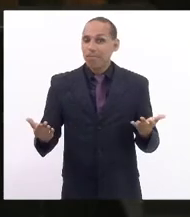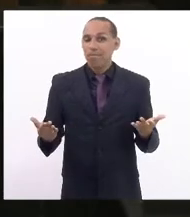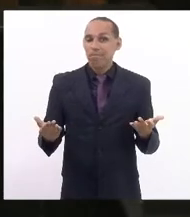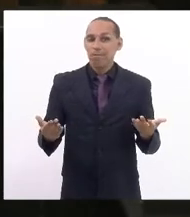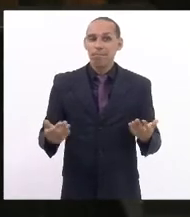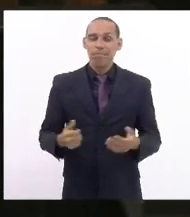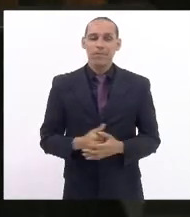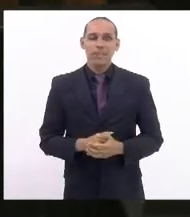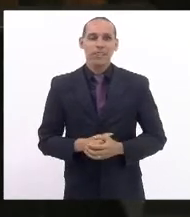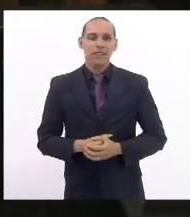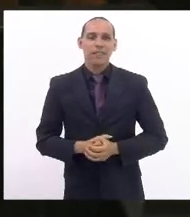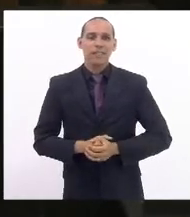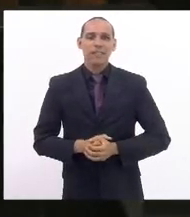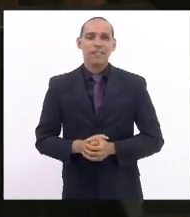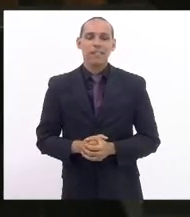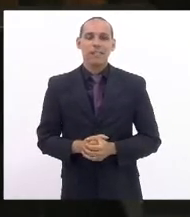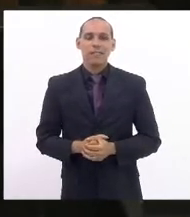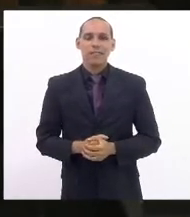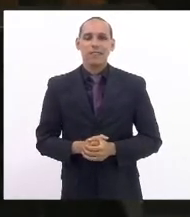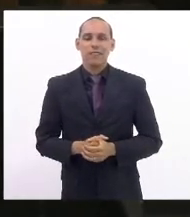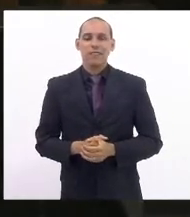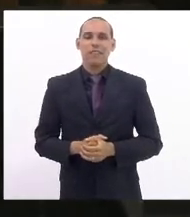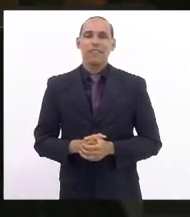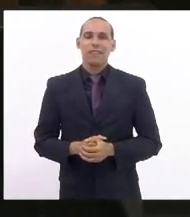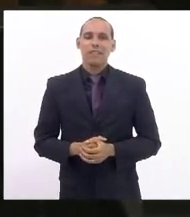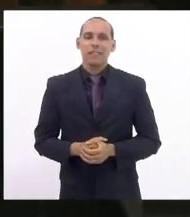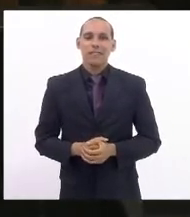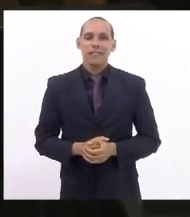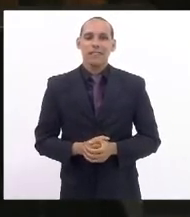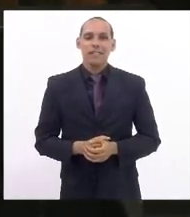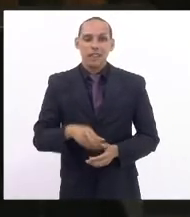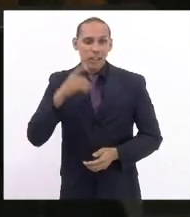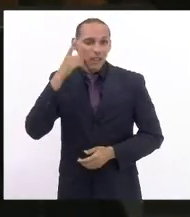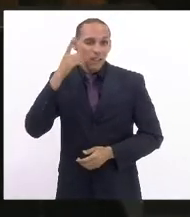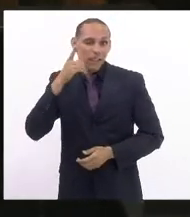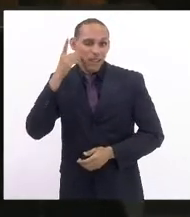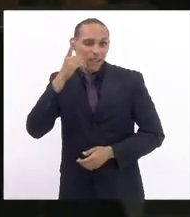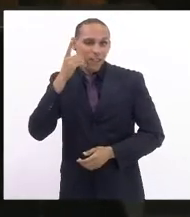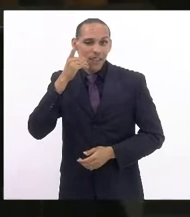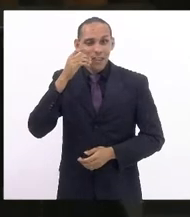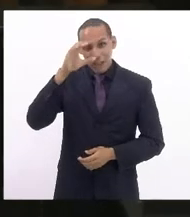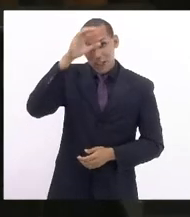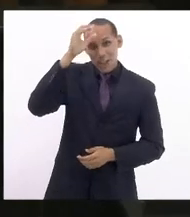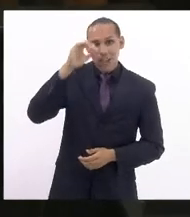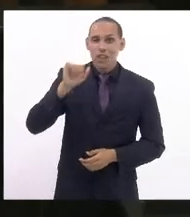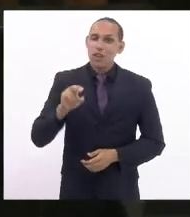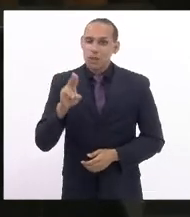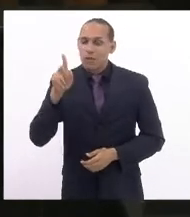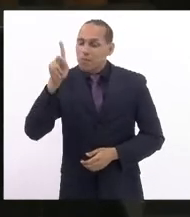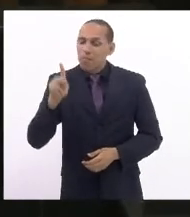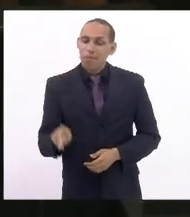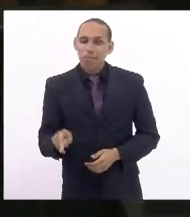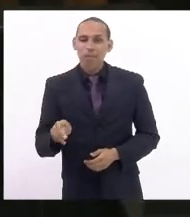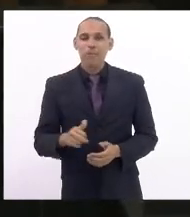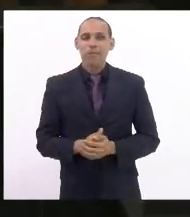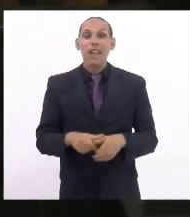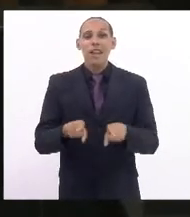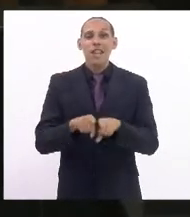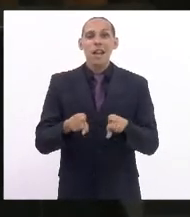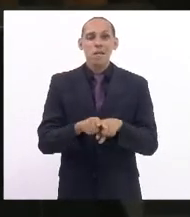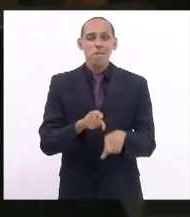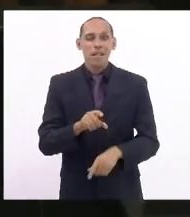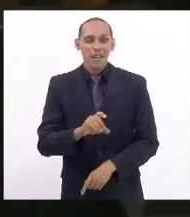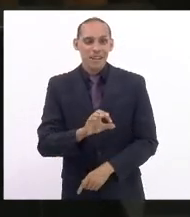deputada presidente Tiaju, deputada Marta